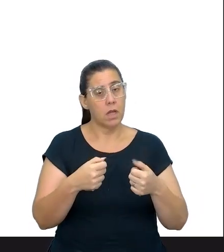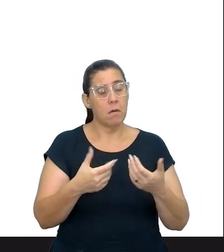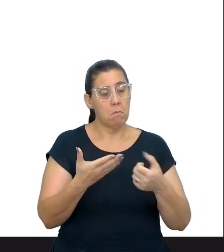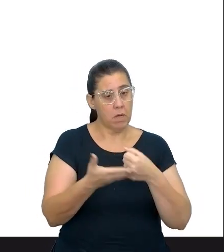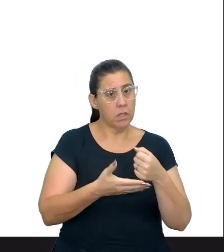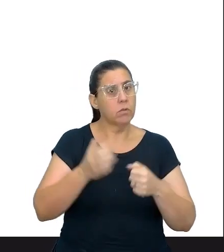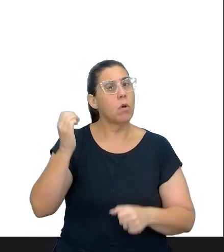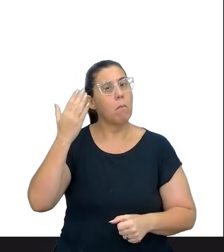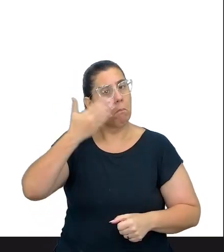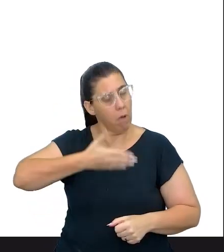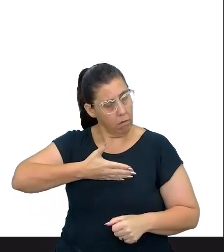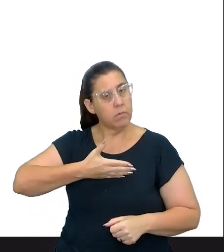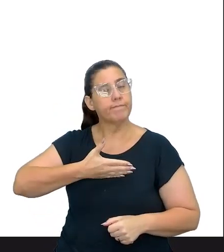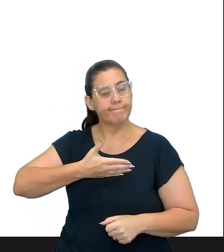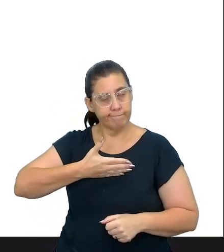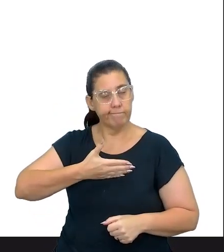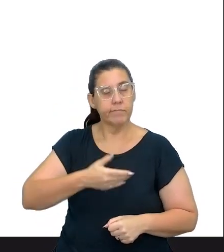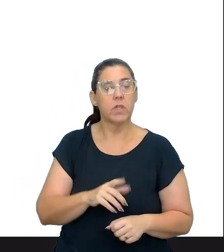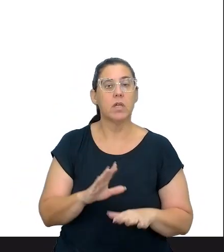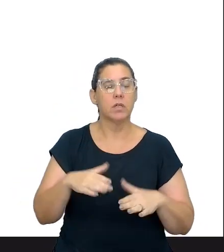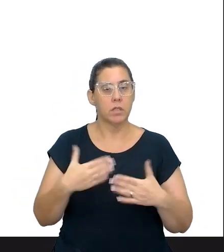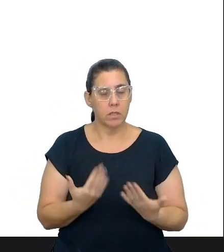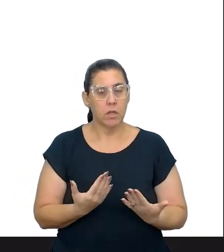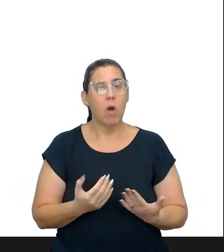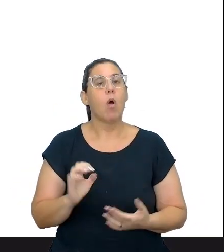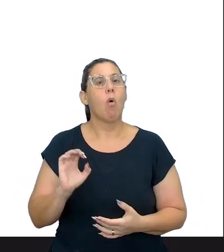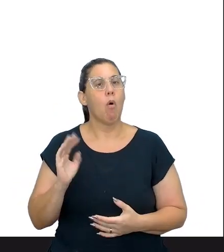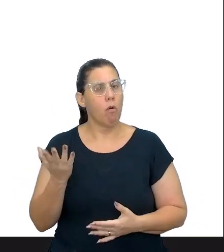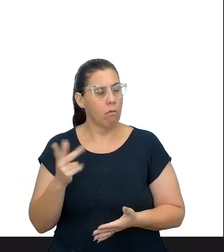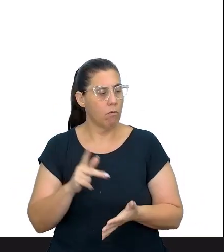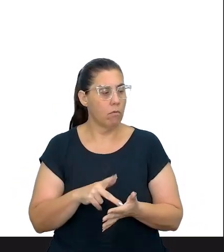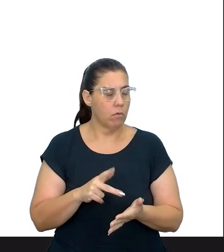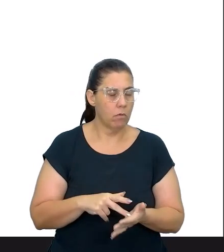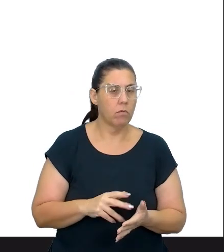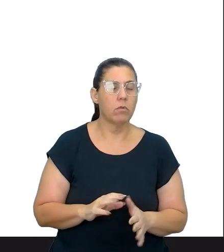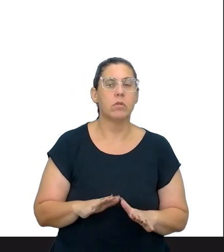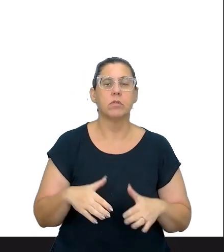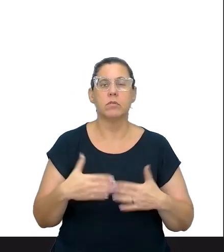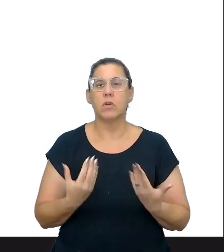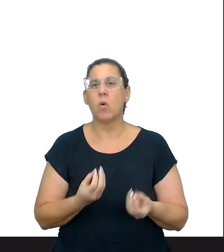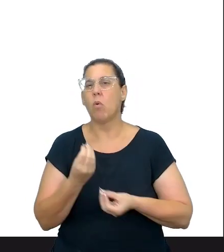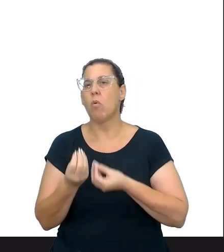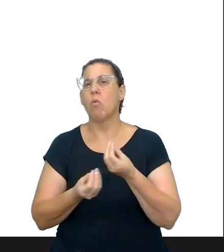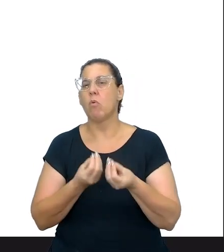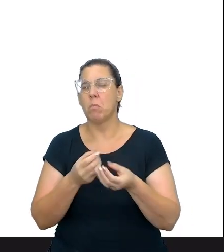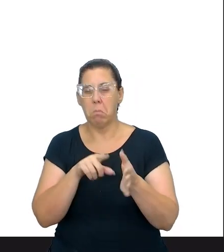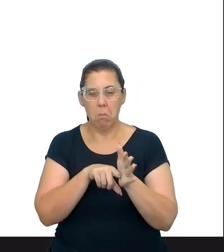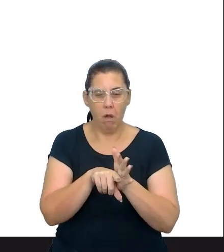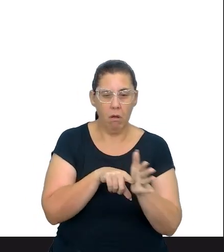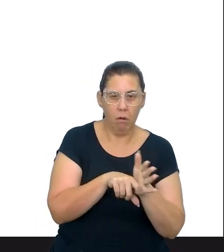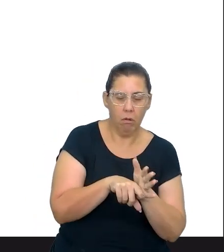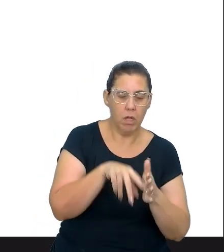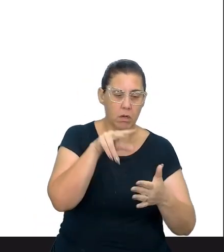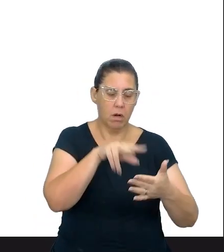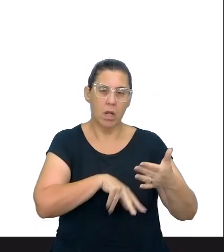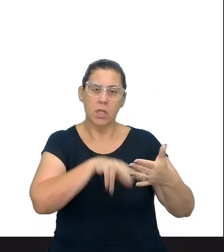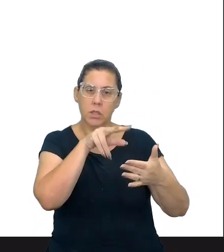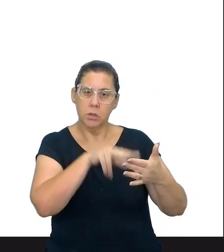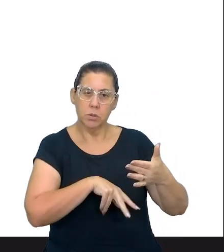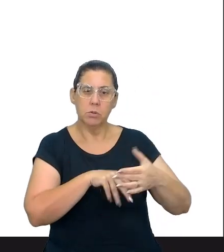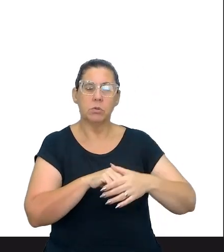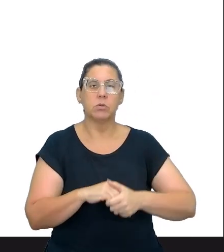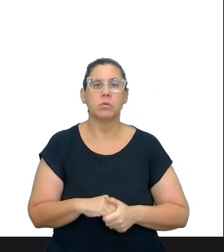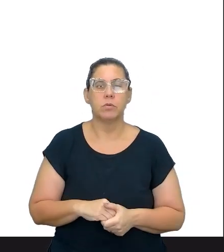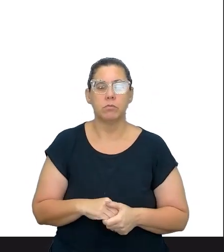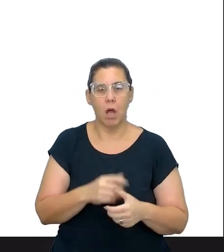em fatos, em dados comprovados, ou seja, a evidência. Então, como que eu busco essa evidência? Através da pesquisa, através da leitura, né?